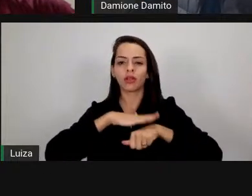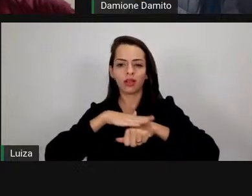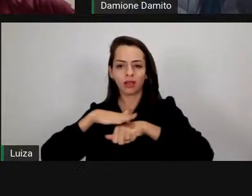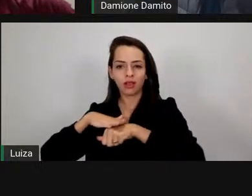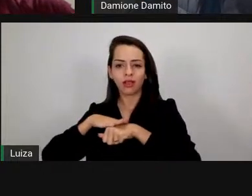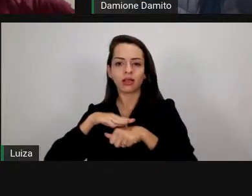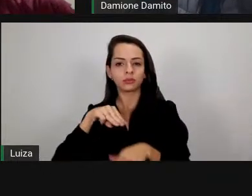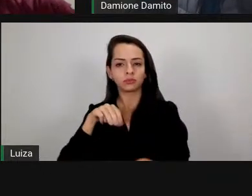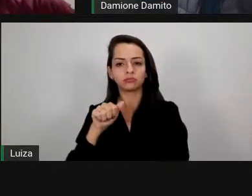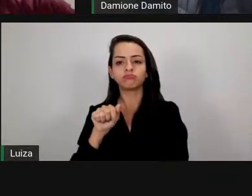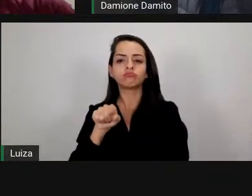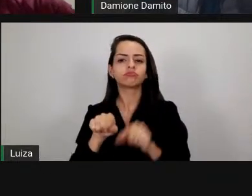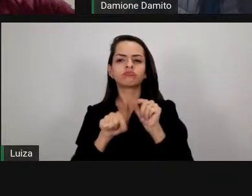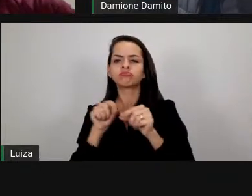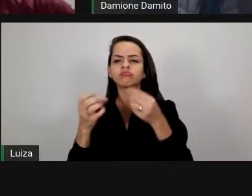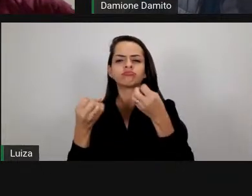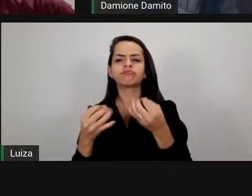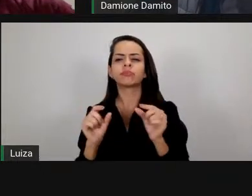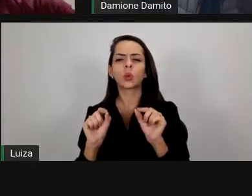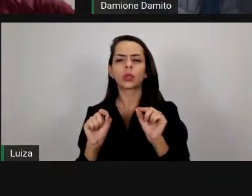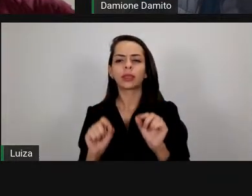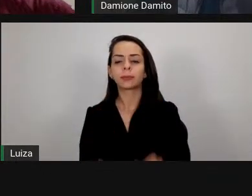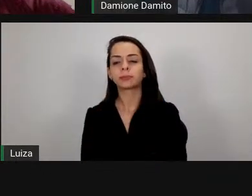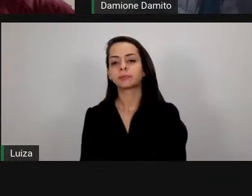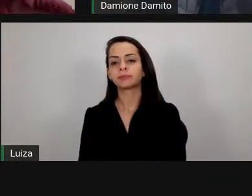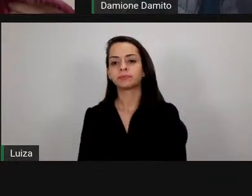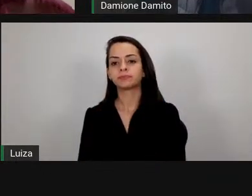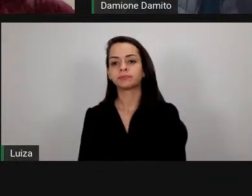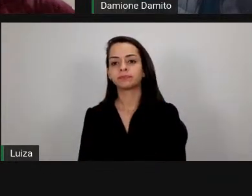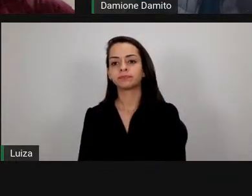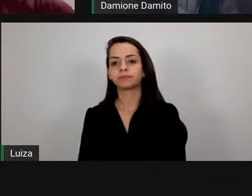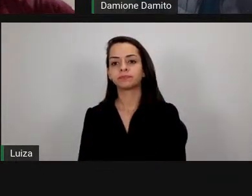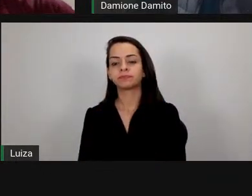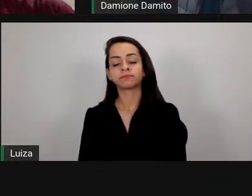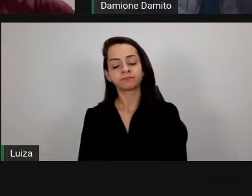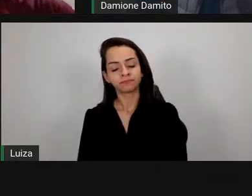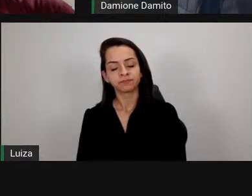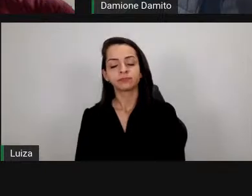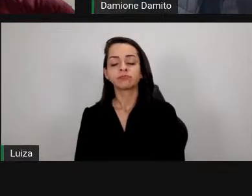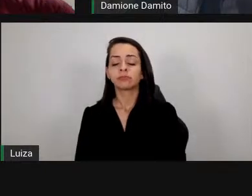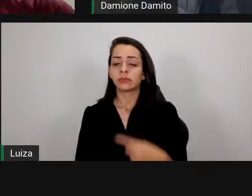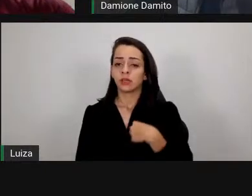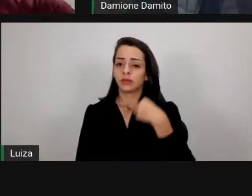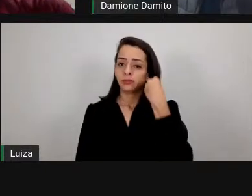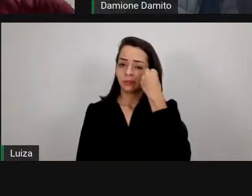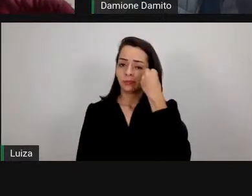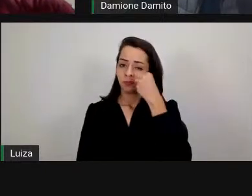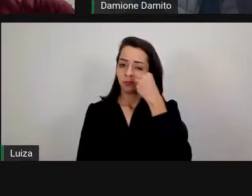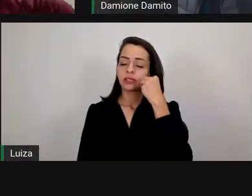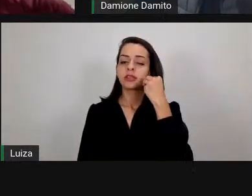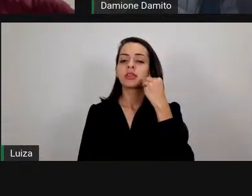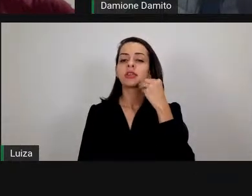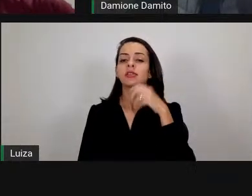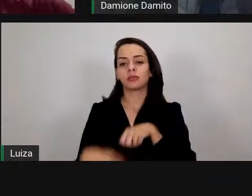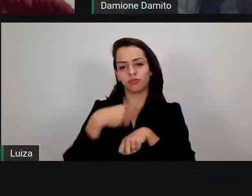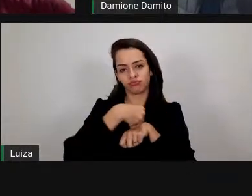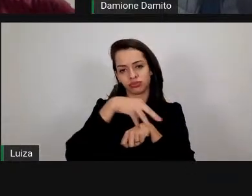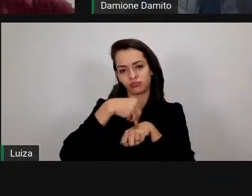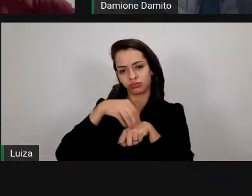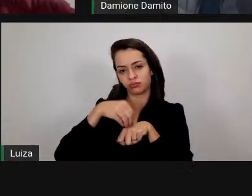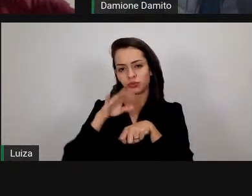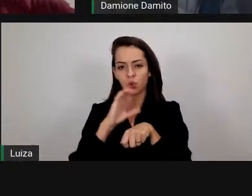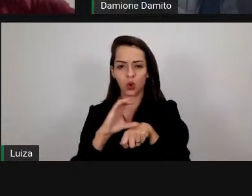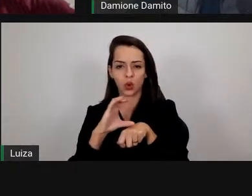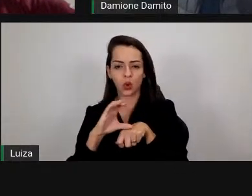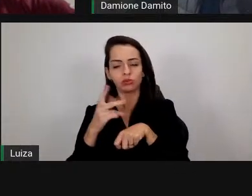eu vivo uma experiência quando a gente ministra esse tipo de capacitação para os nossos colegas aqui na região e outras